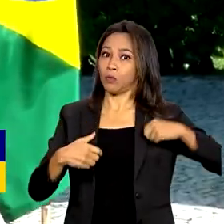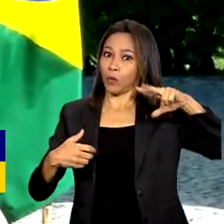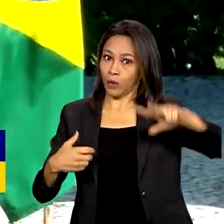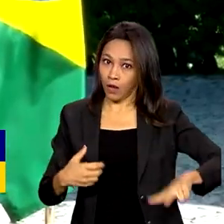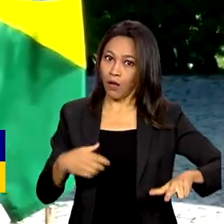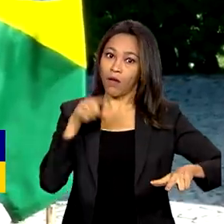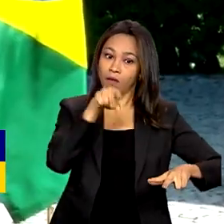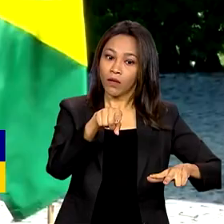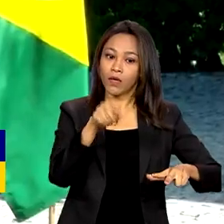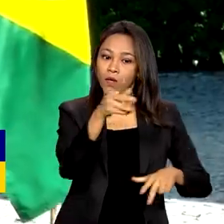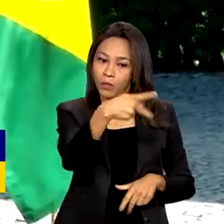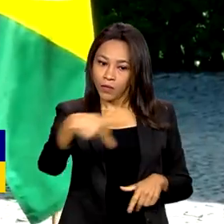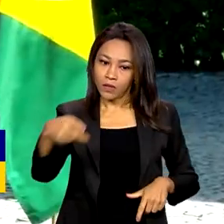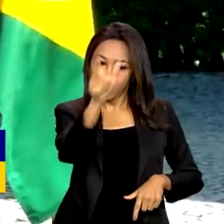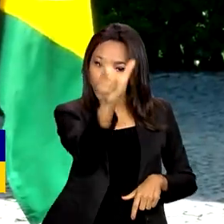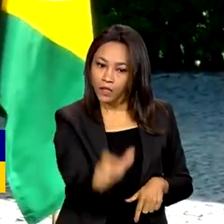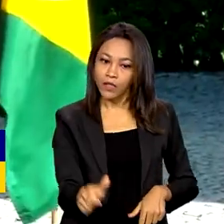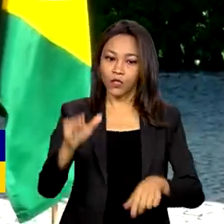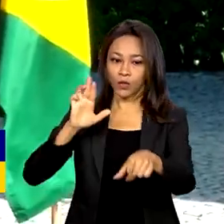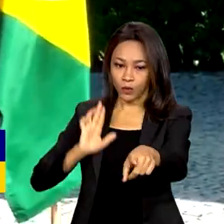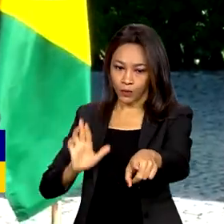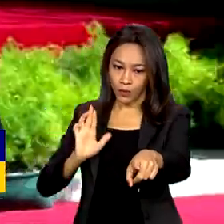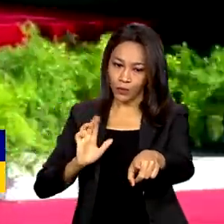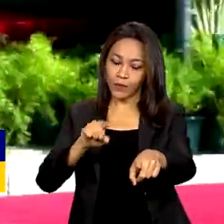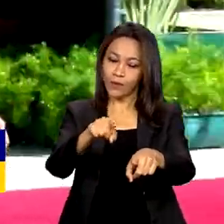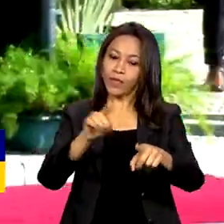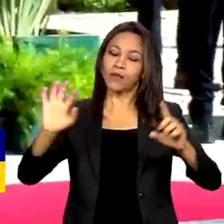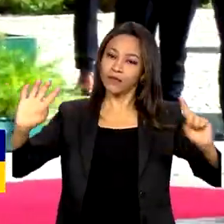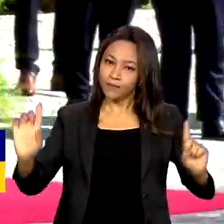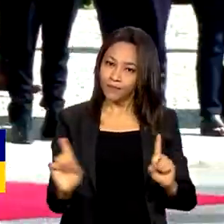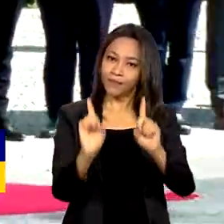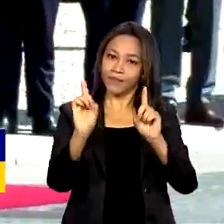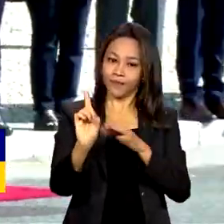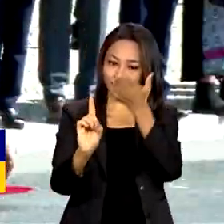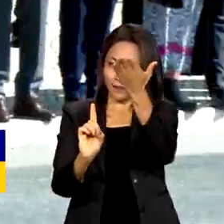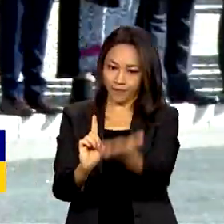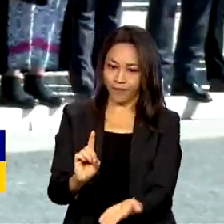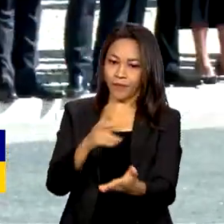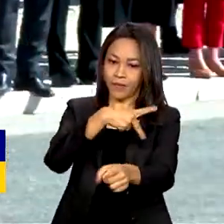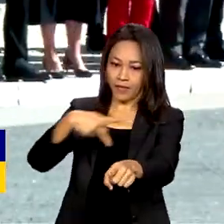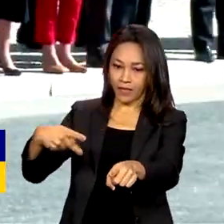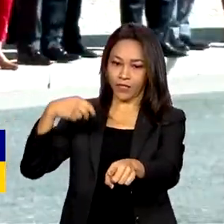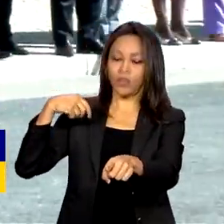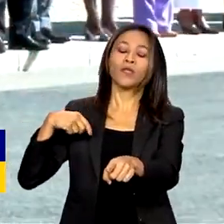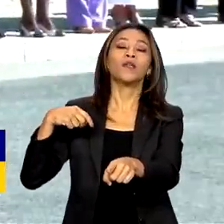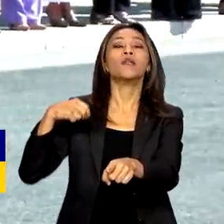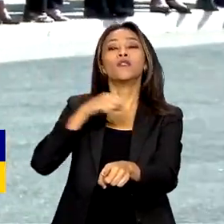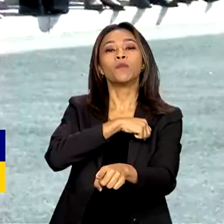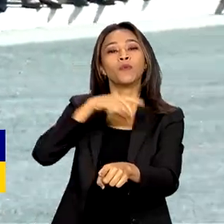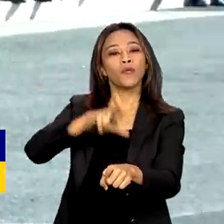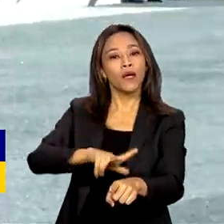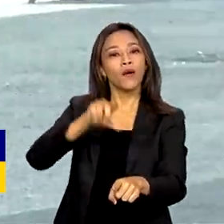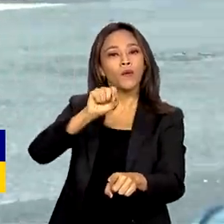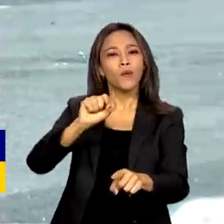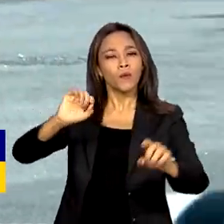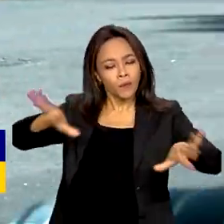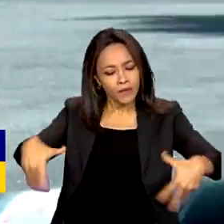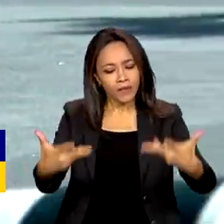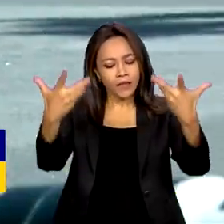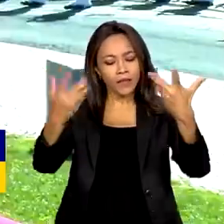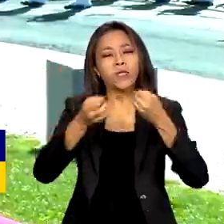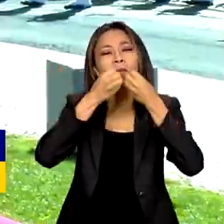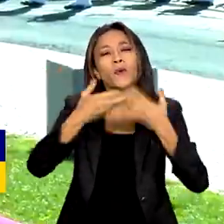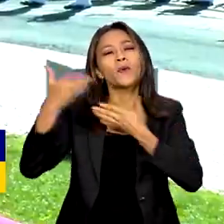Inácio Lula da Silva foi recebido pelo presidente de Portugal, Marcelo Rebelo de Souza, em uma cerimônia de boas